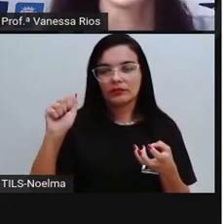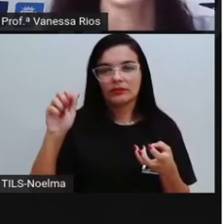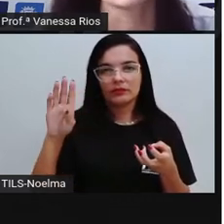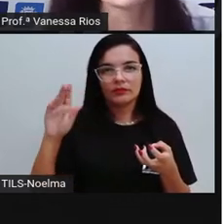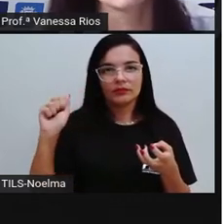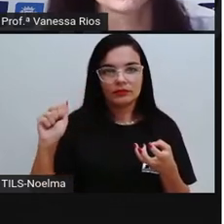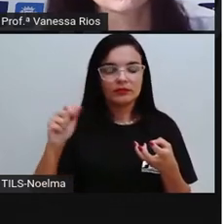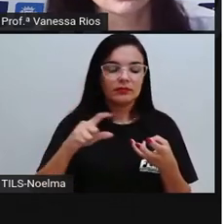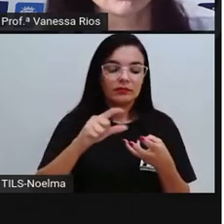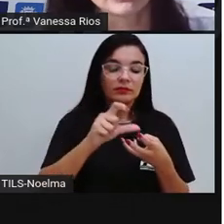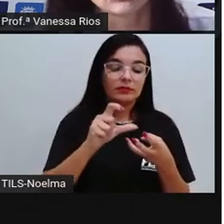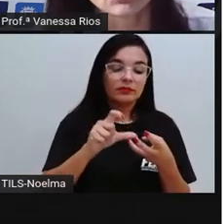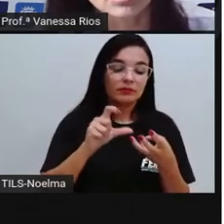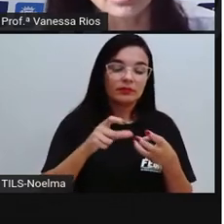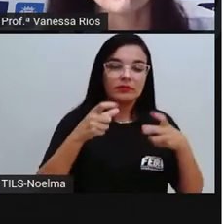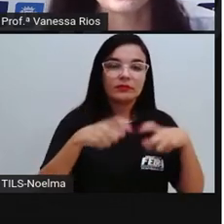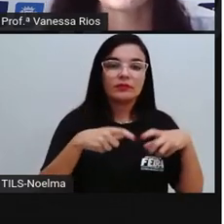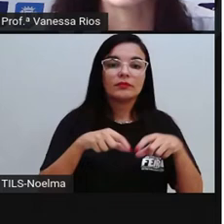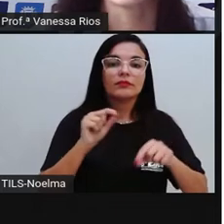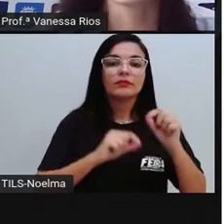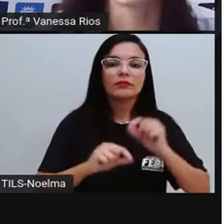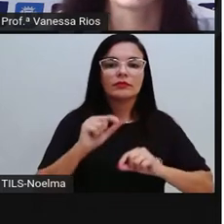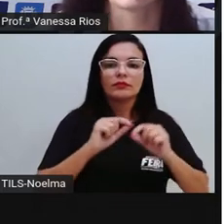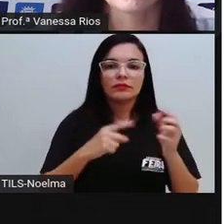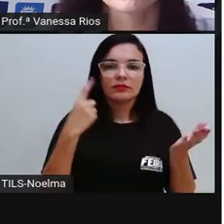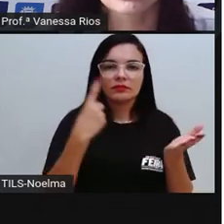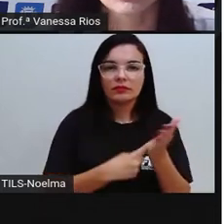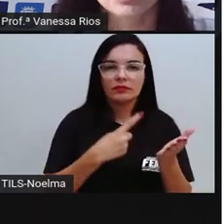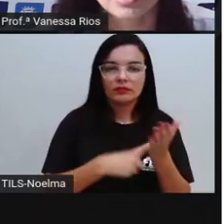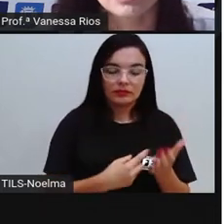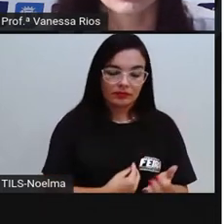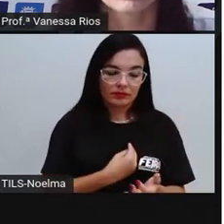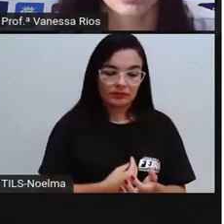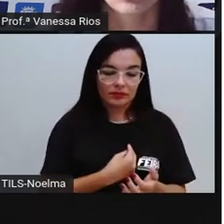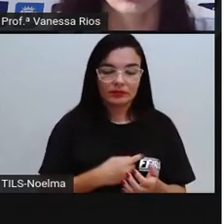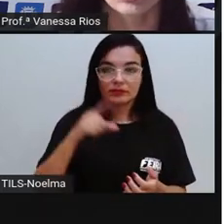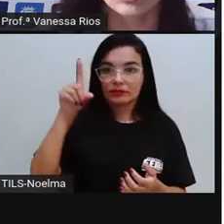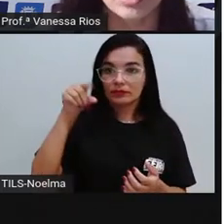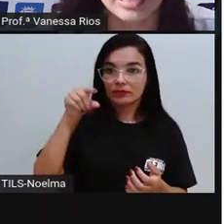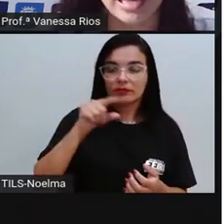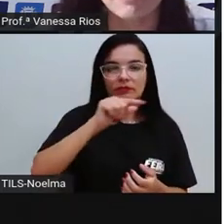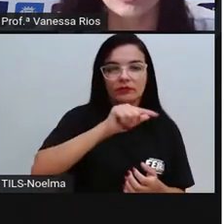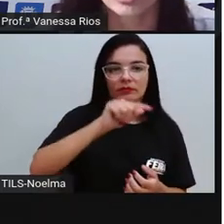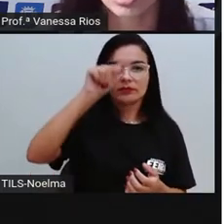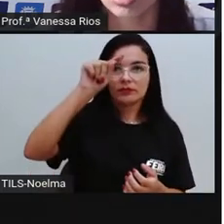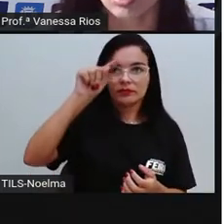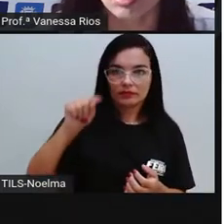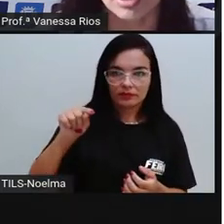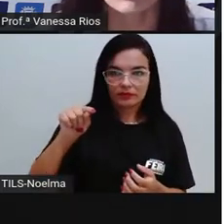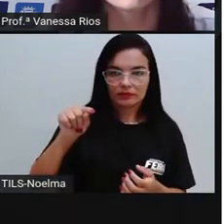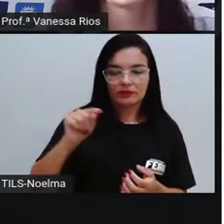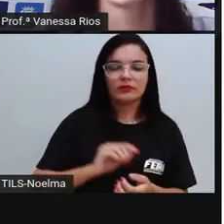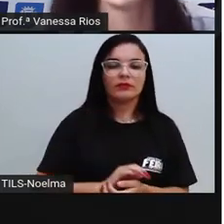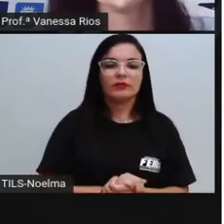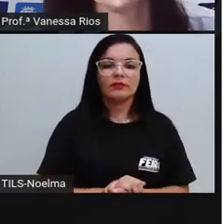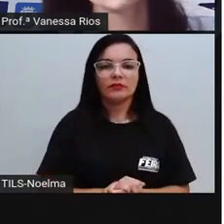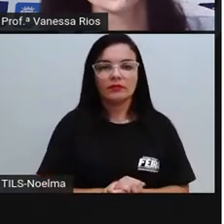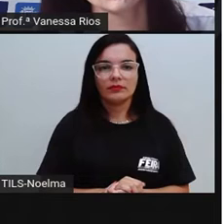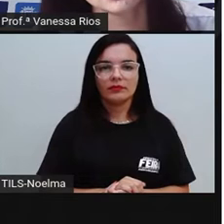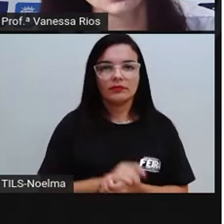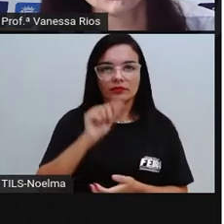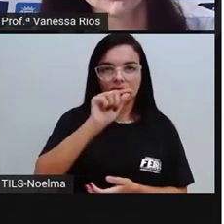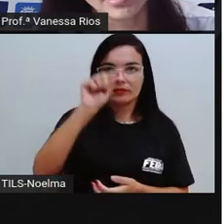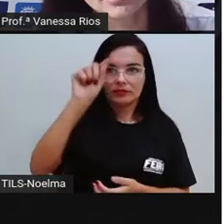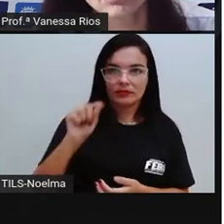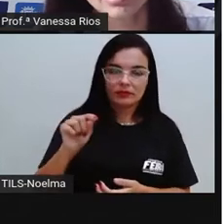a localização da sílaba tônica, marcada aí pela presença dos acentos agudo em árvore e número. E também do